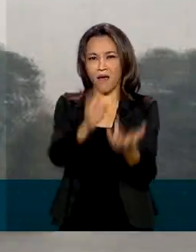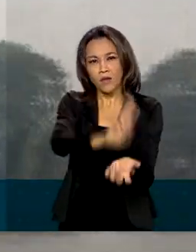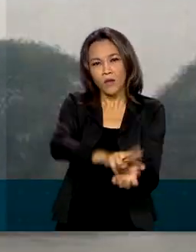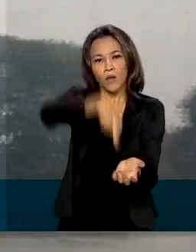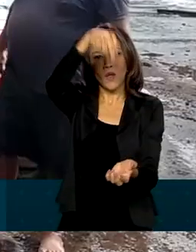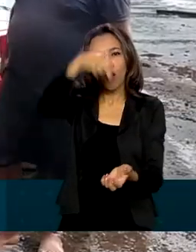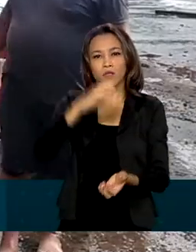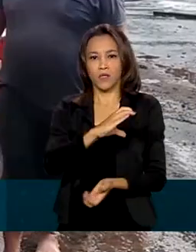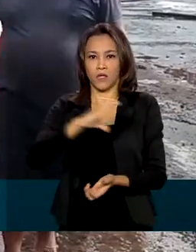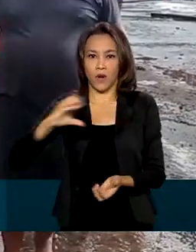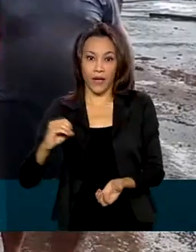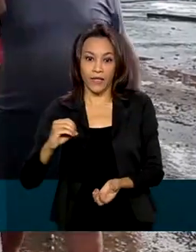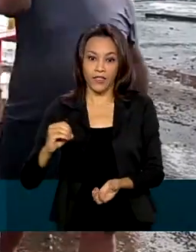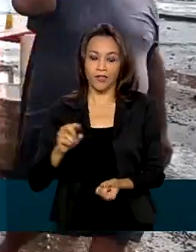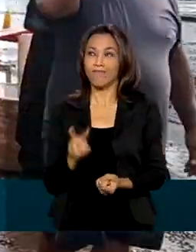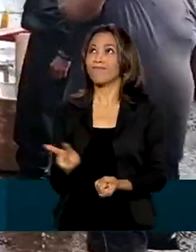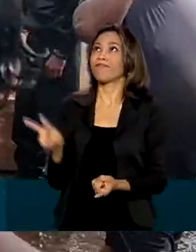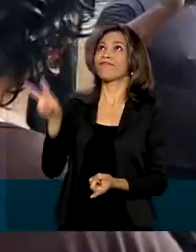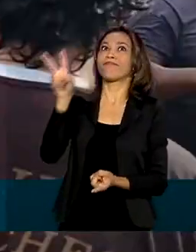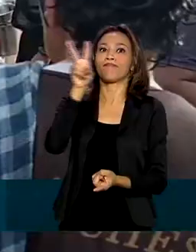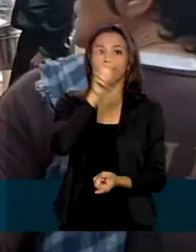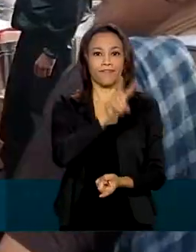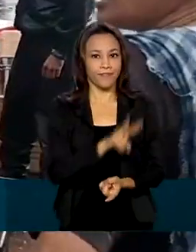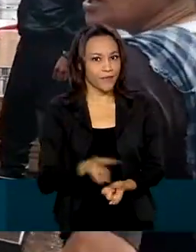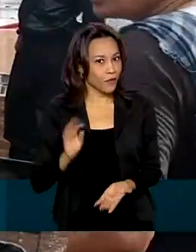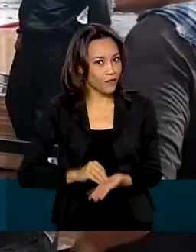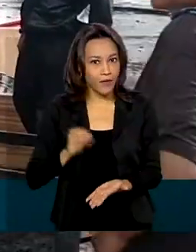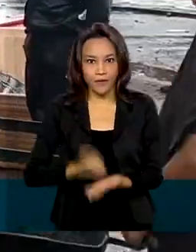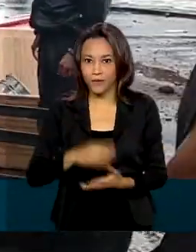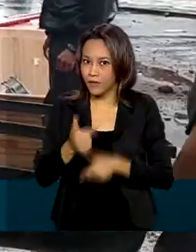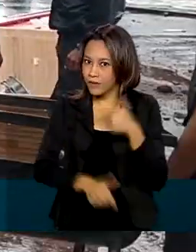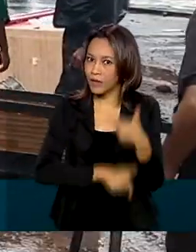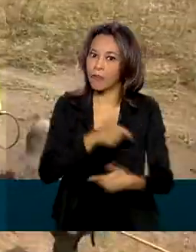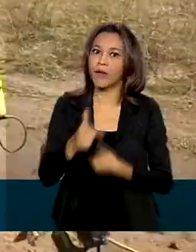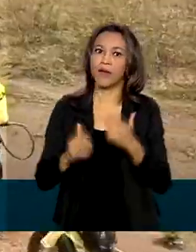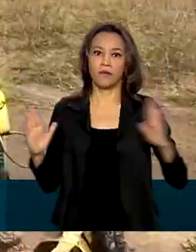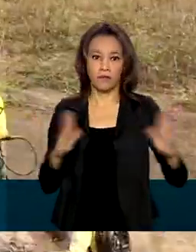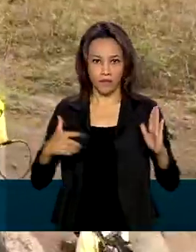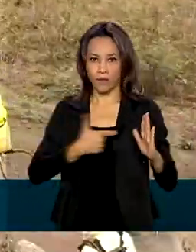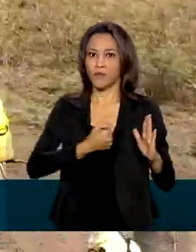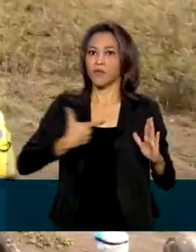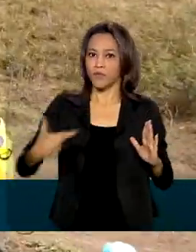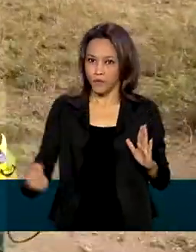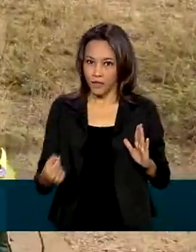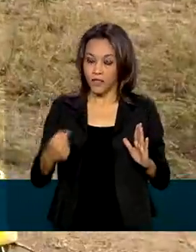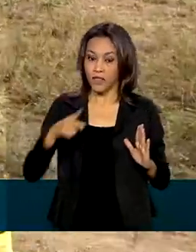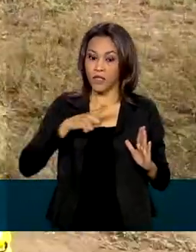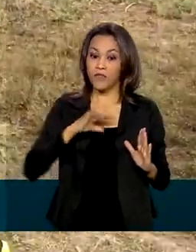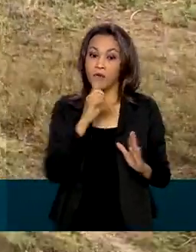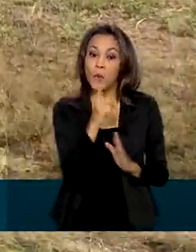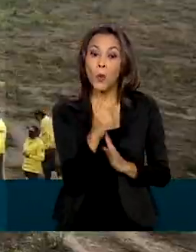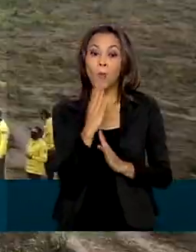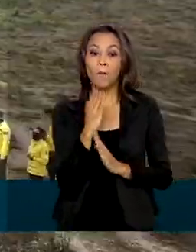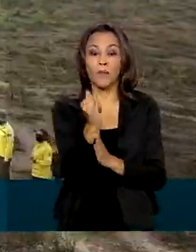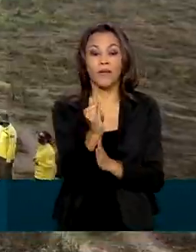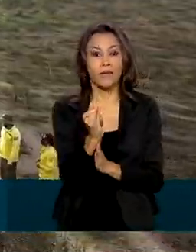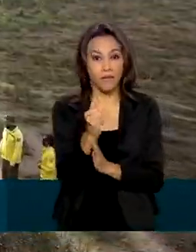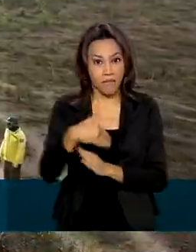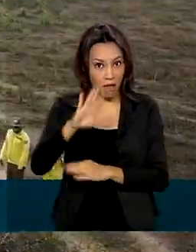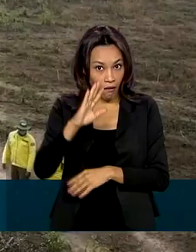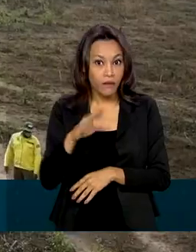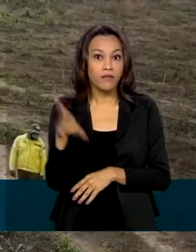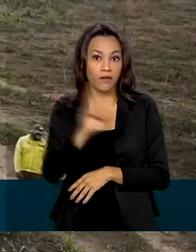centro-oeste. Não faltou trabalho para a Defesa Civil em 2020, que destinou mais de um bilhão de reais para